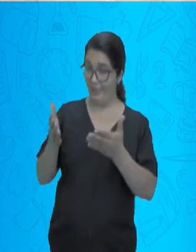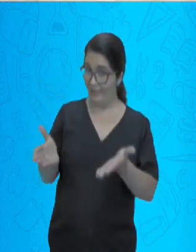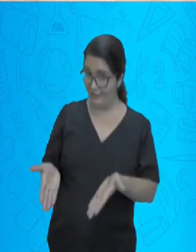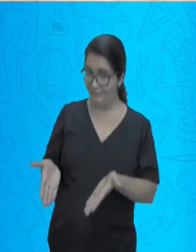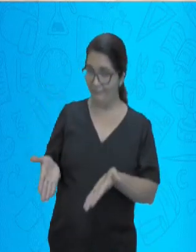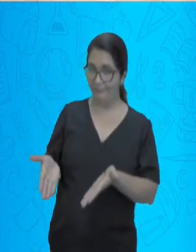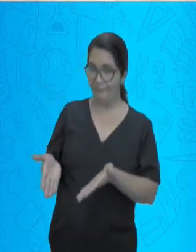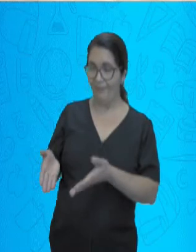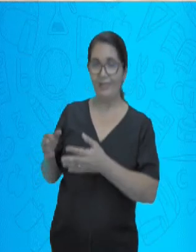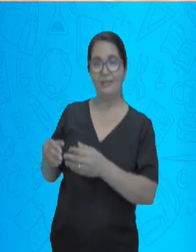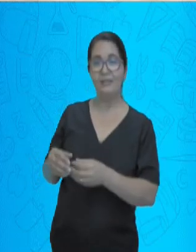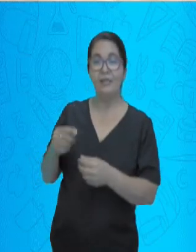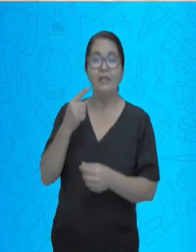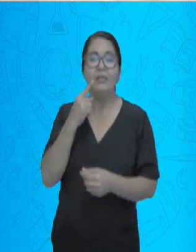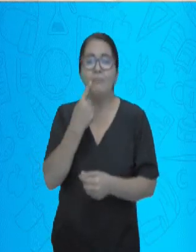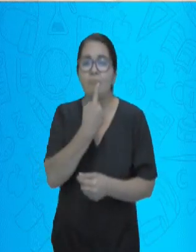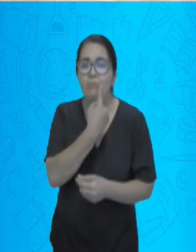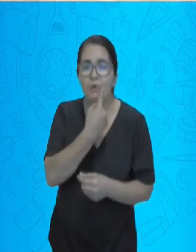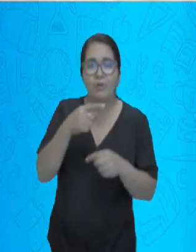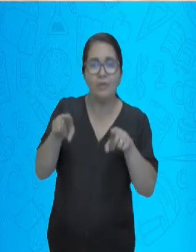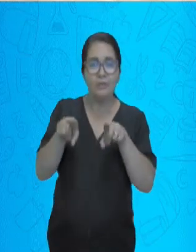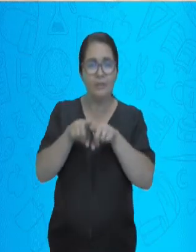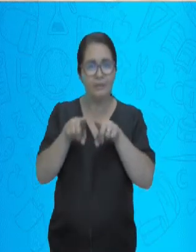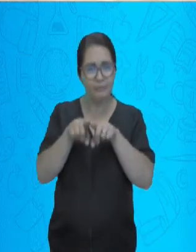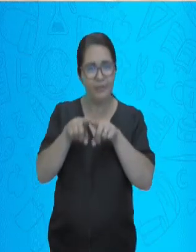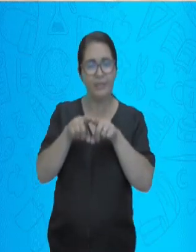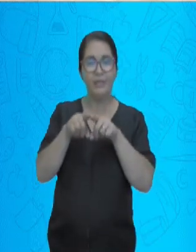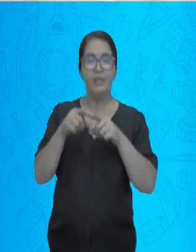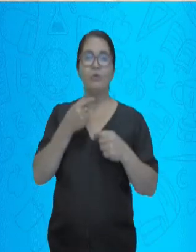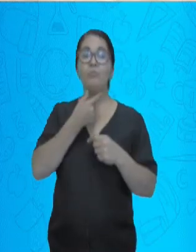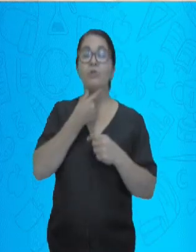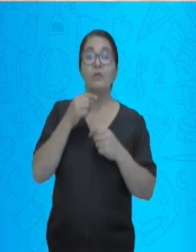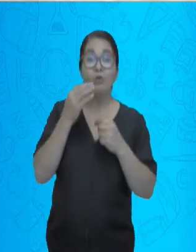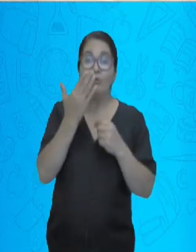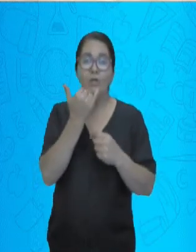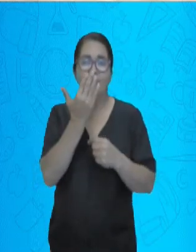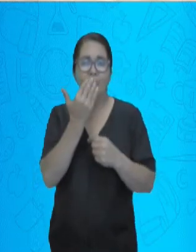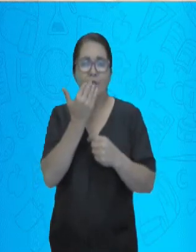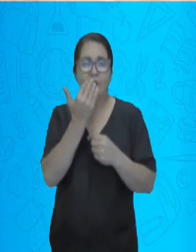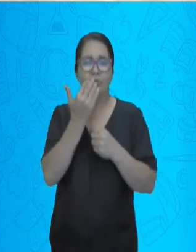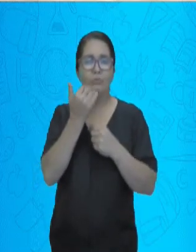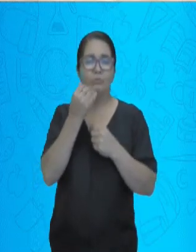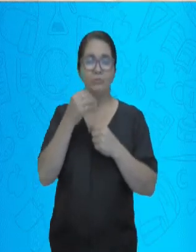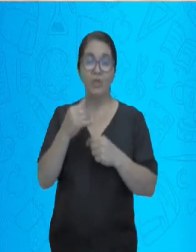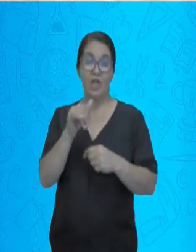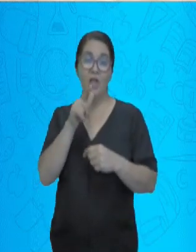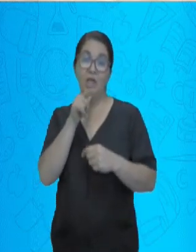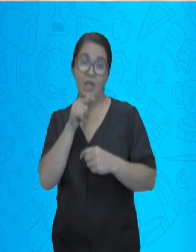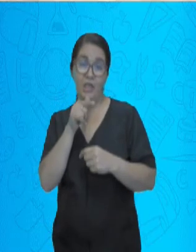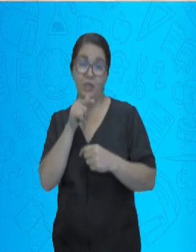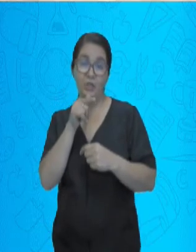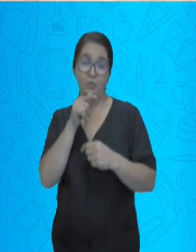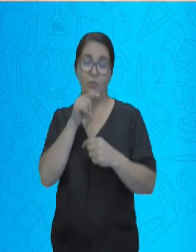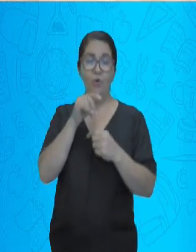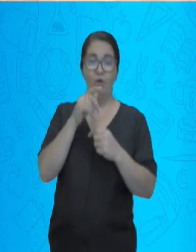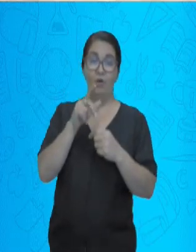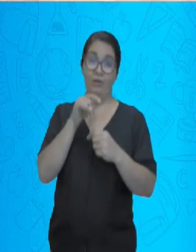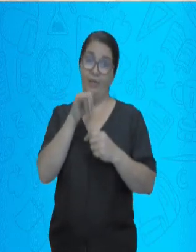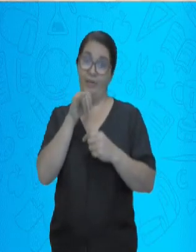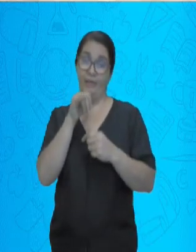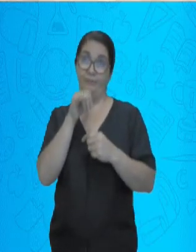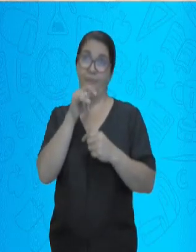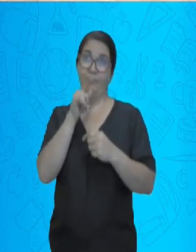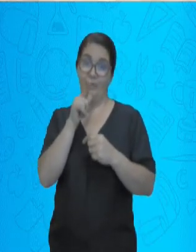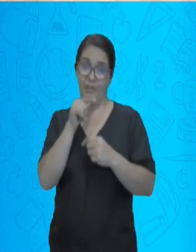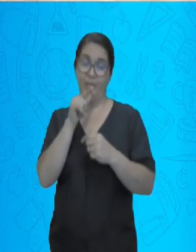aqui na nossa boca, quando nós ingerimos qualquer alimento, seja ele sólido ou líquido, como eu falei